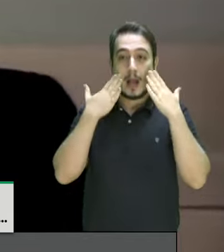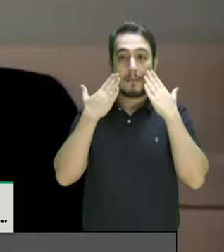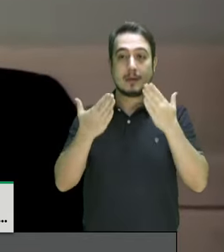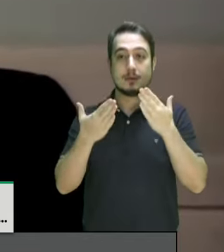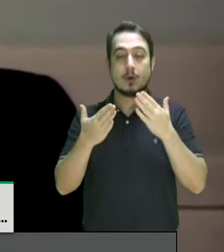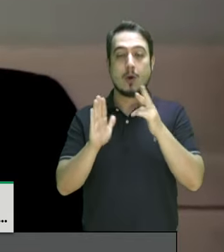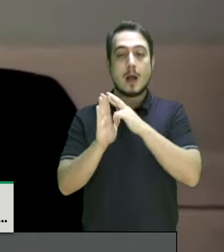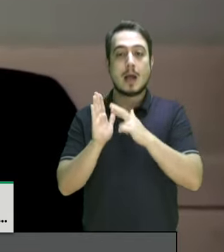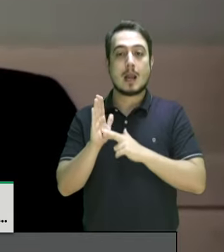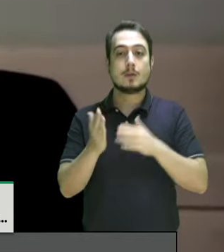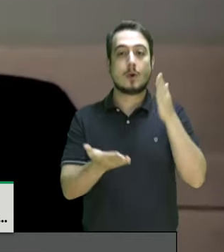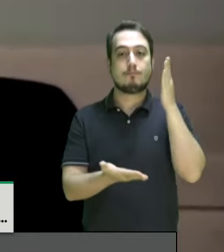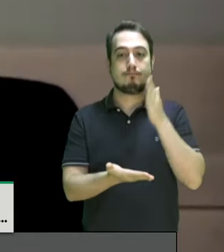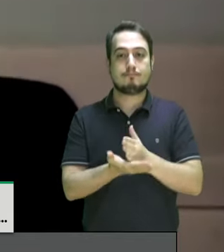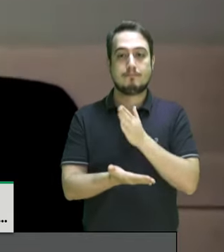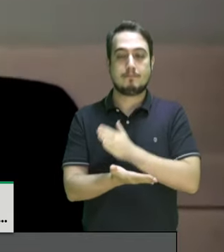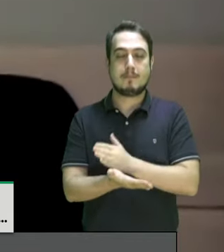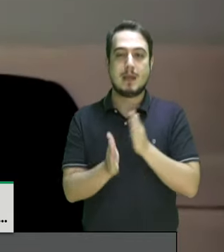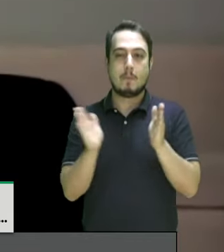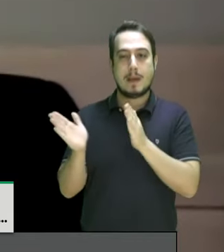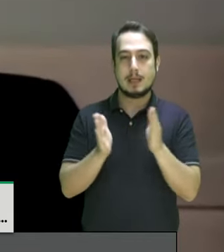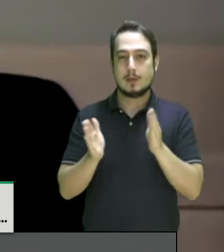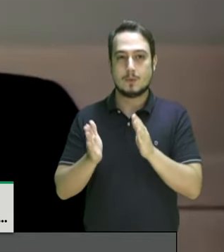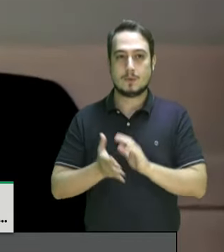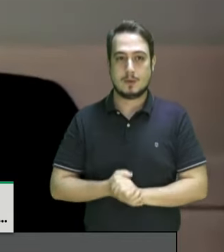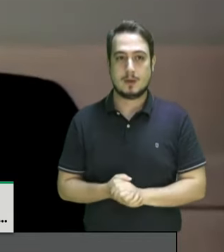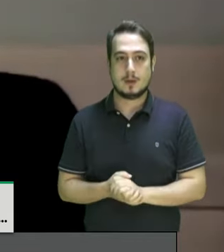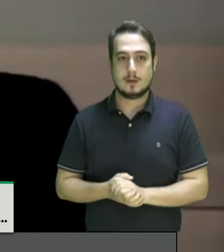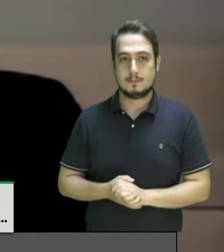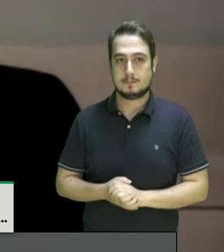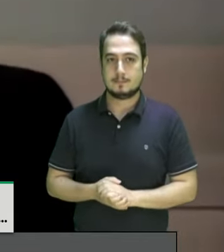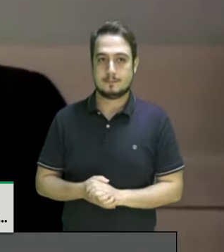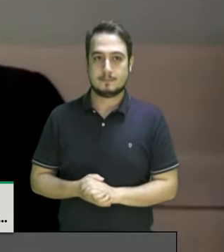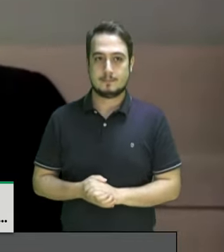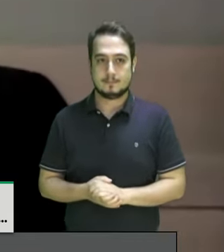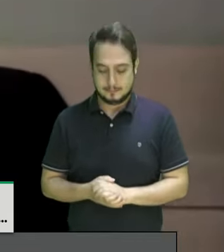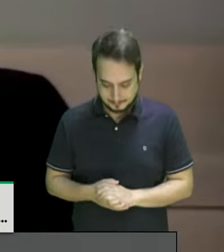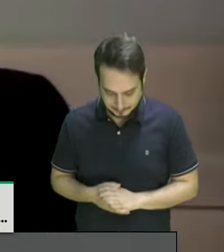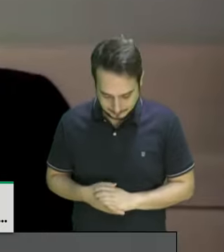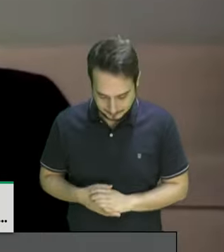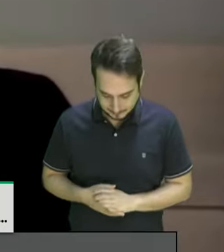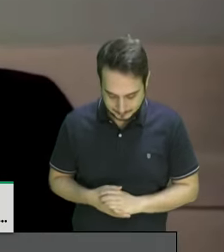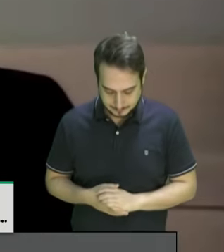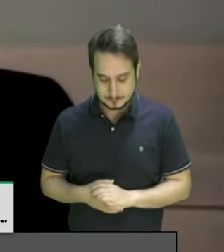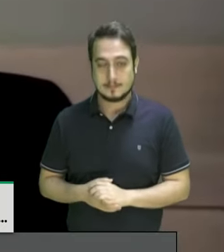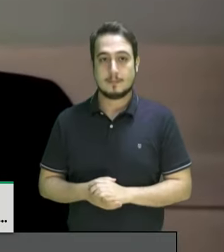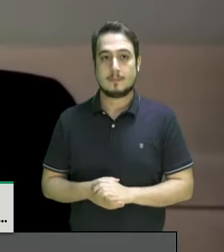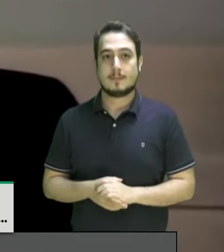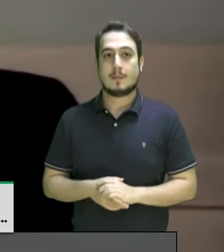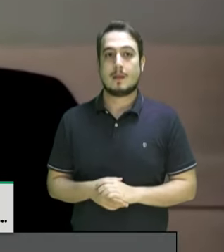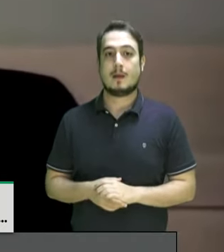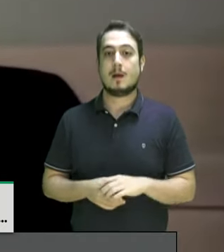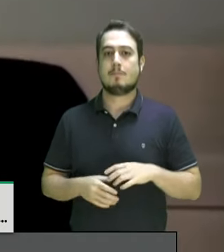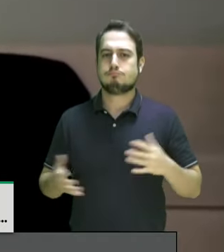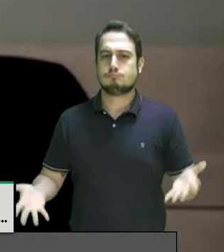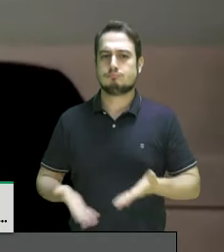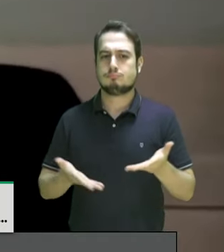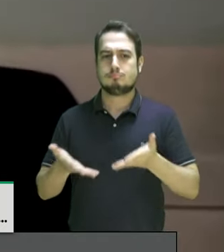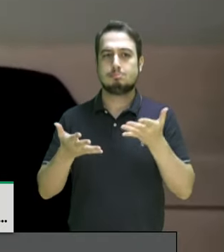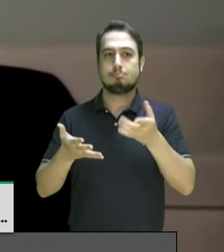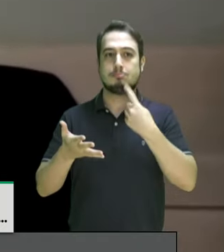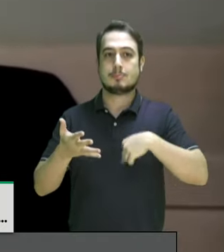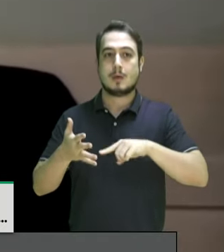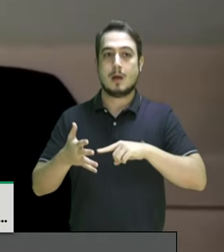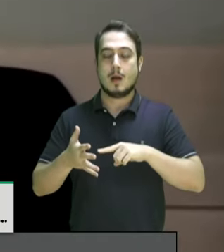Esse relatório chamou muita atenção da sociedade internacional e também da sociedade civil, que contribuiu com o